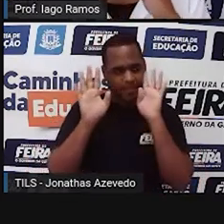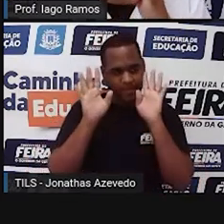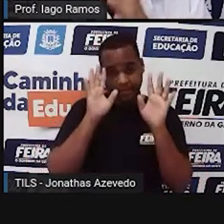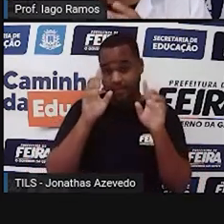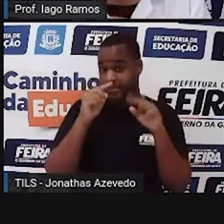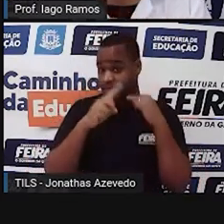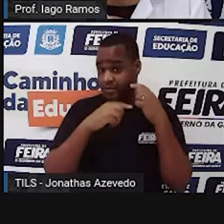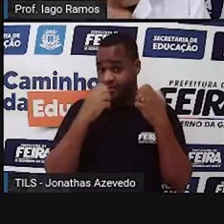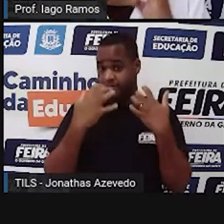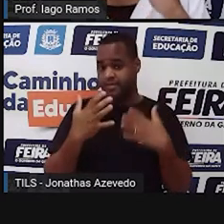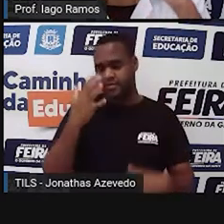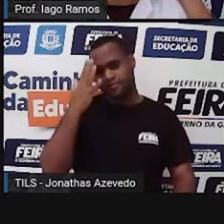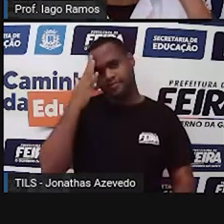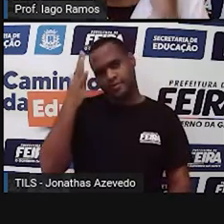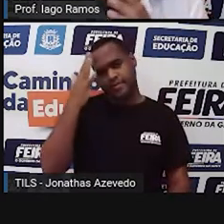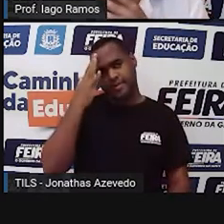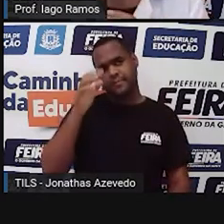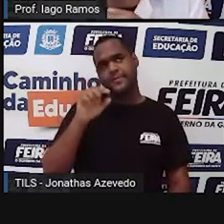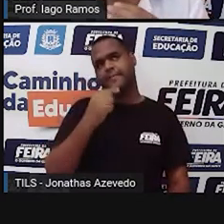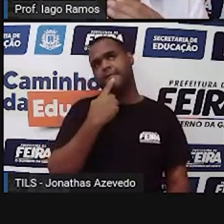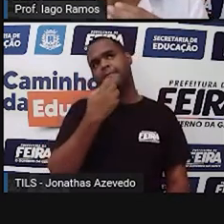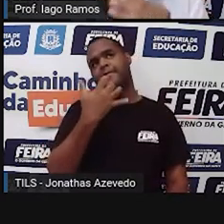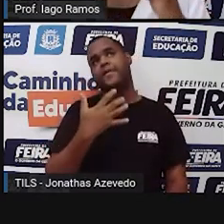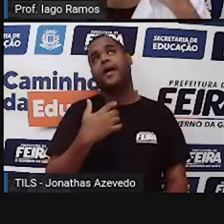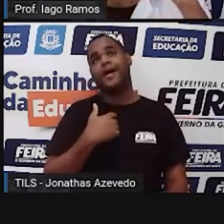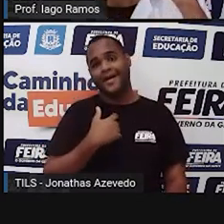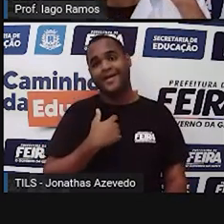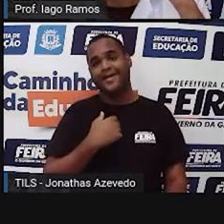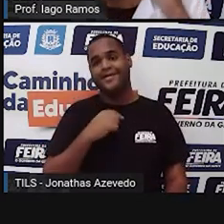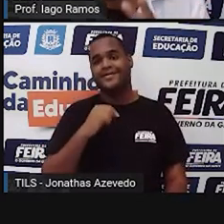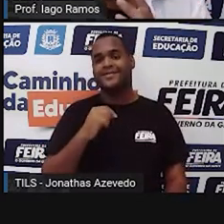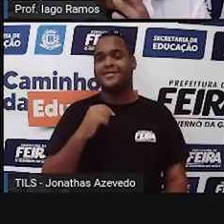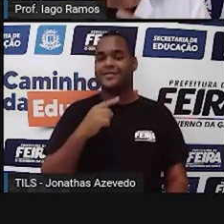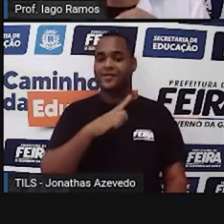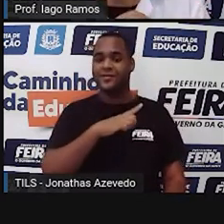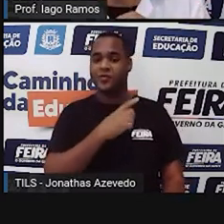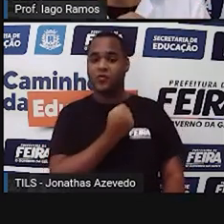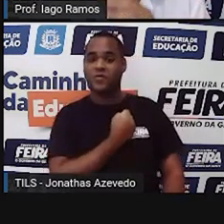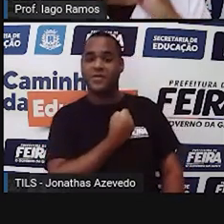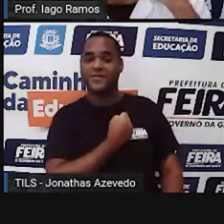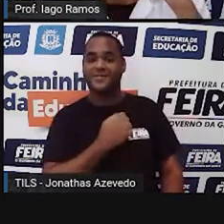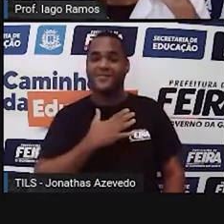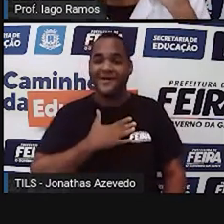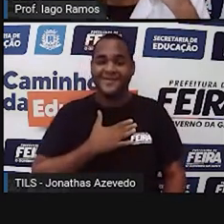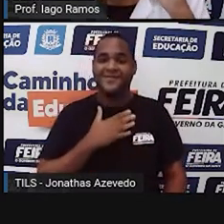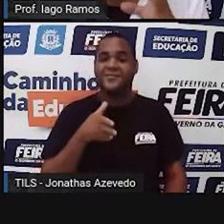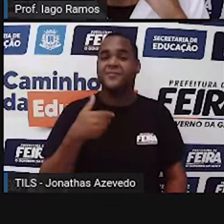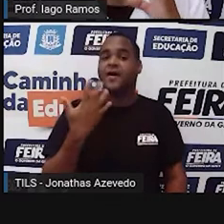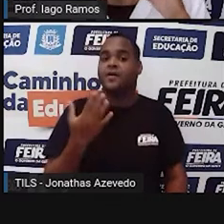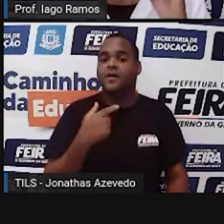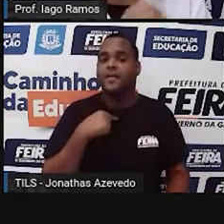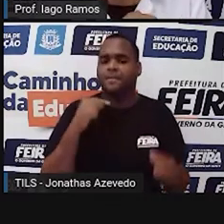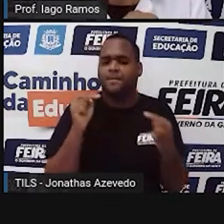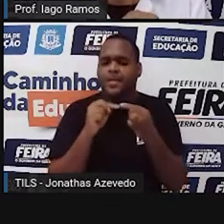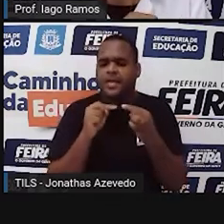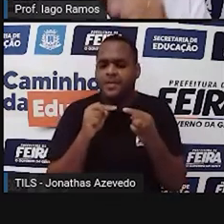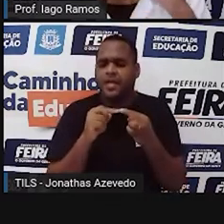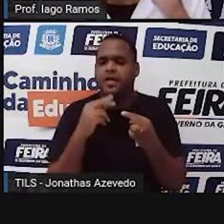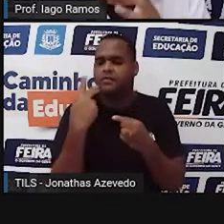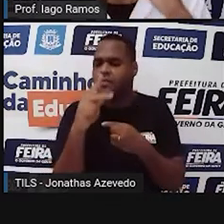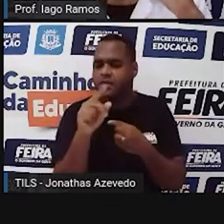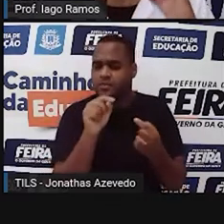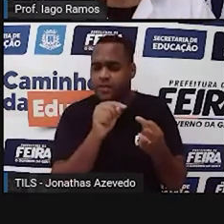depois que você pensa aí, você vai dizer bem alto aí, ó, o número, né, que serve pra você aí,